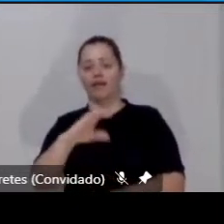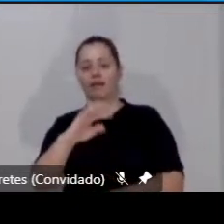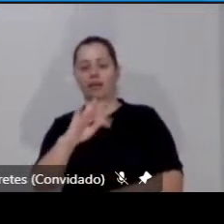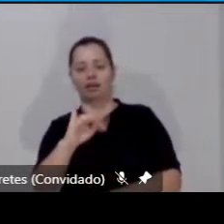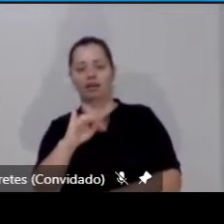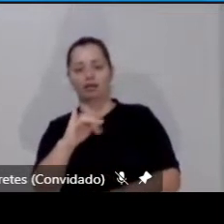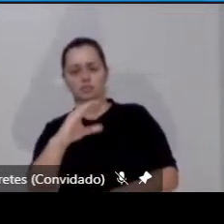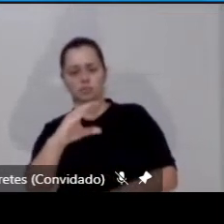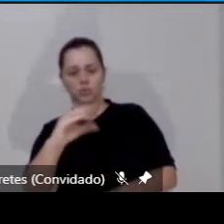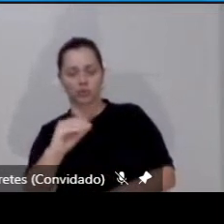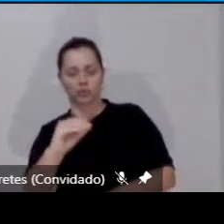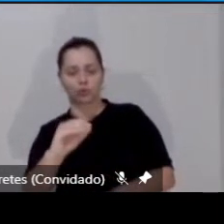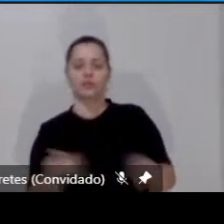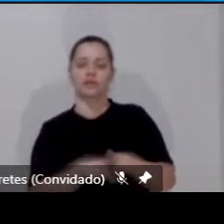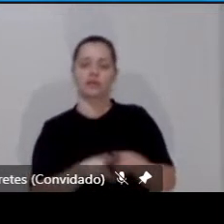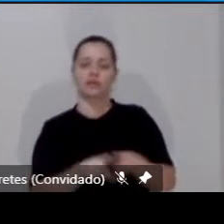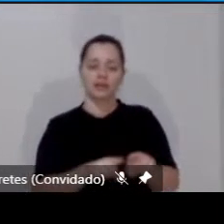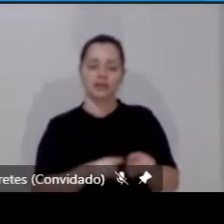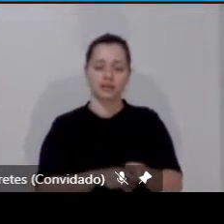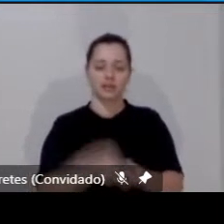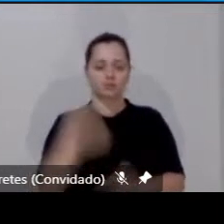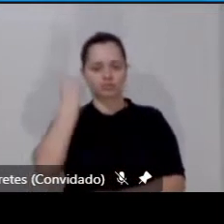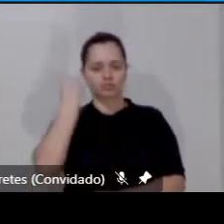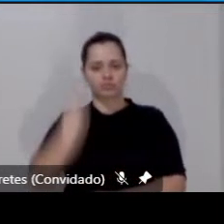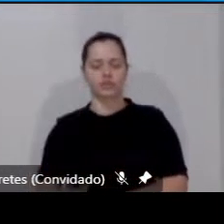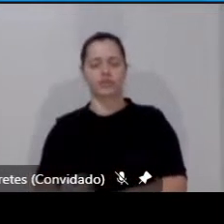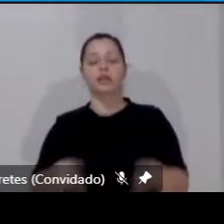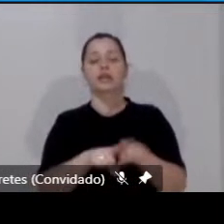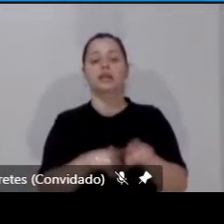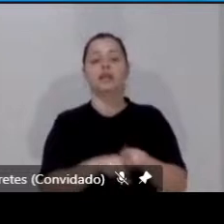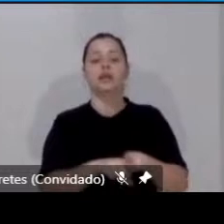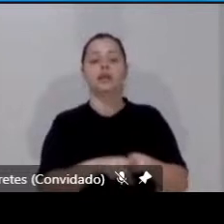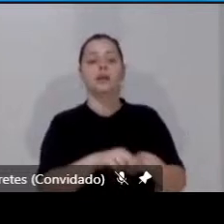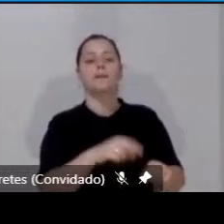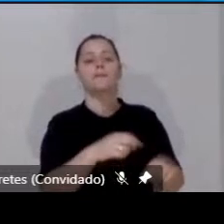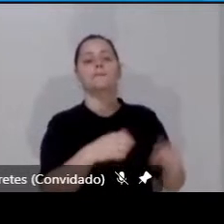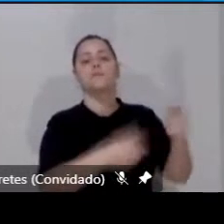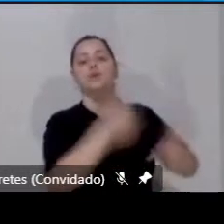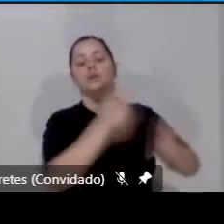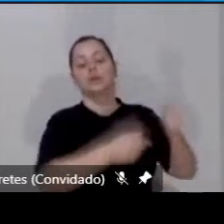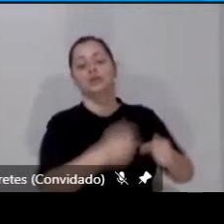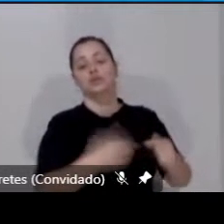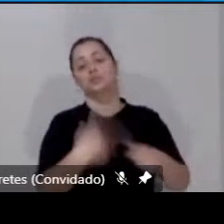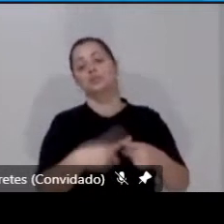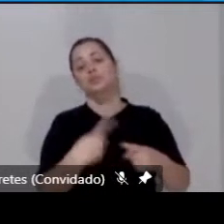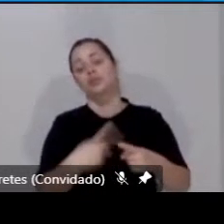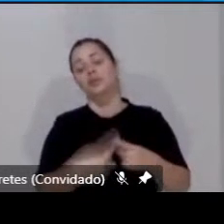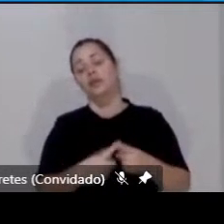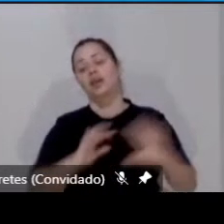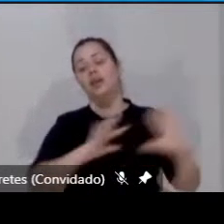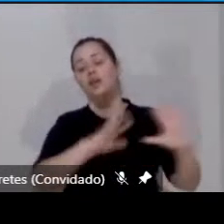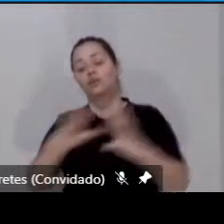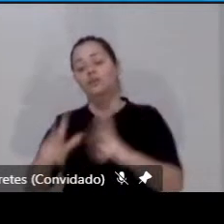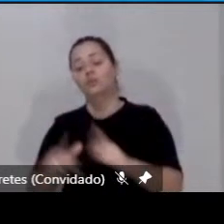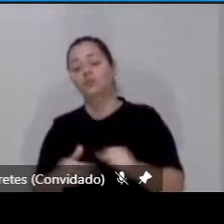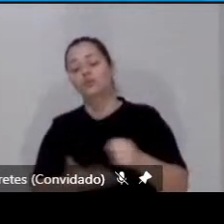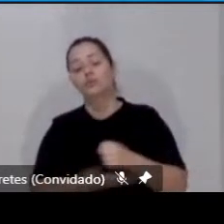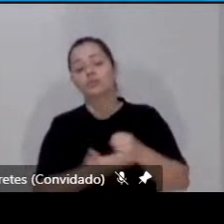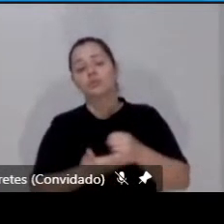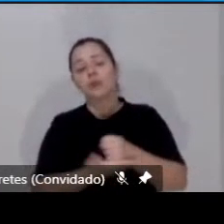de mobilidade que a sociedade contemporânea estabeleceu e que as políticas públicas não têm